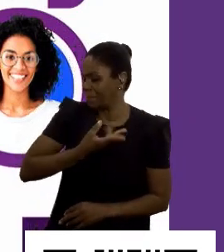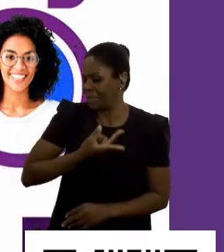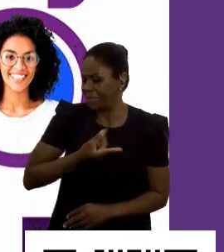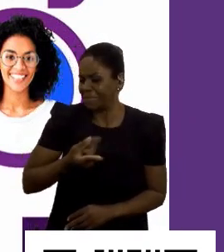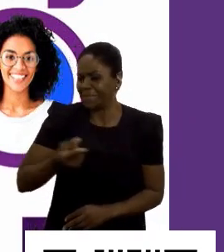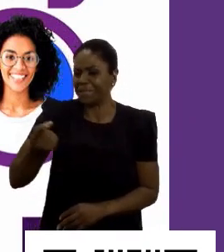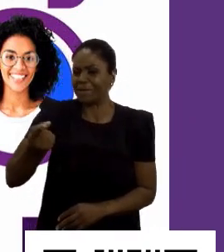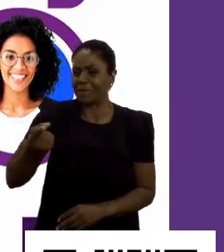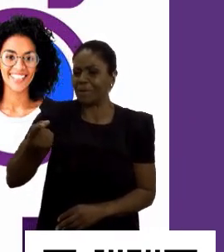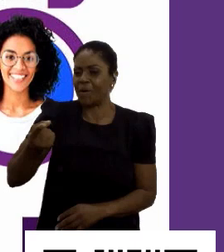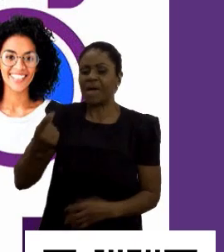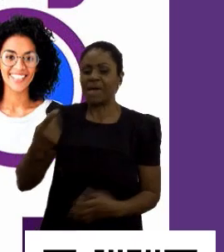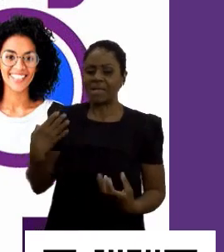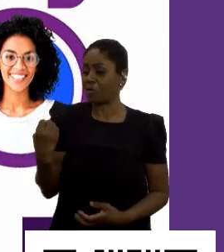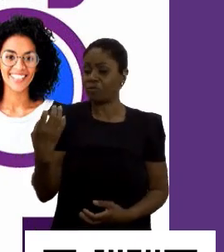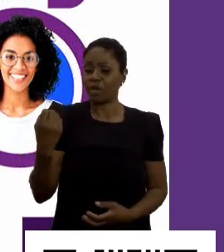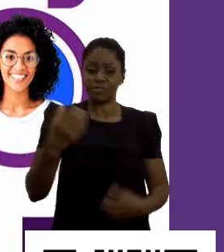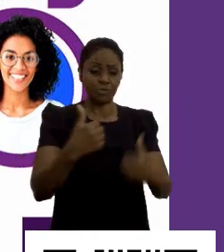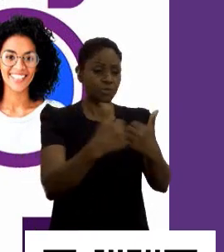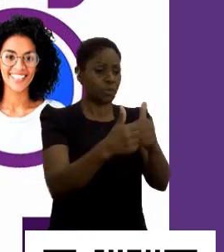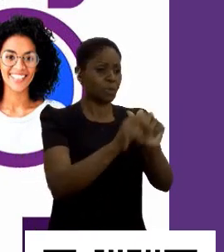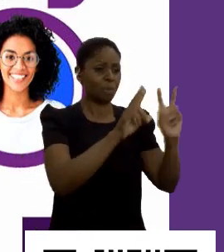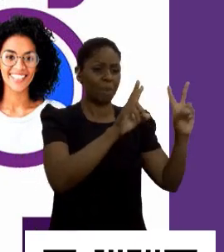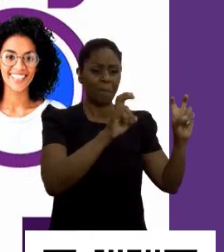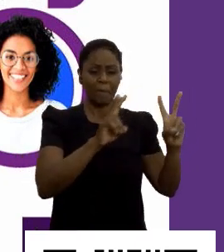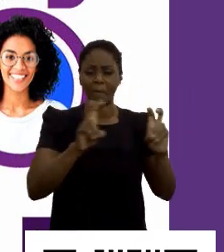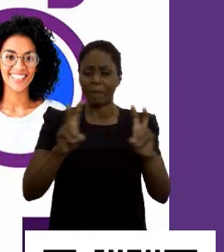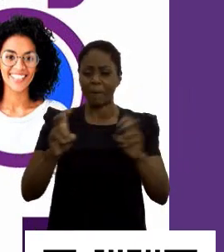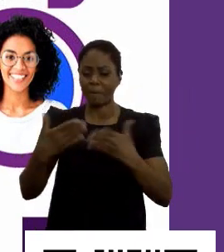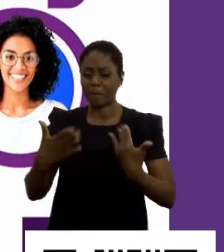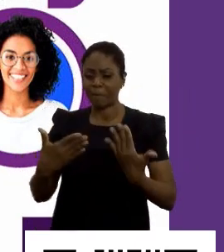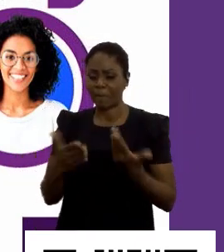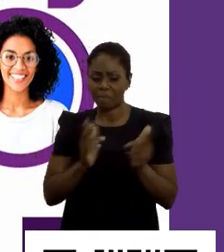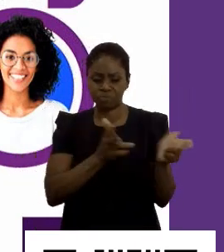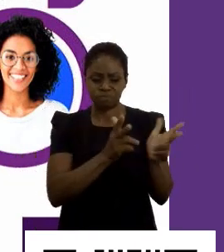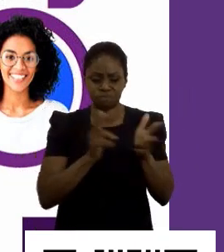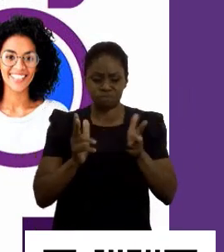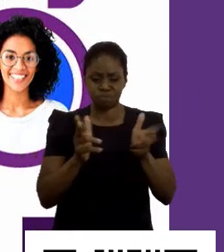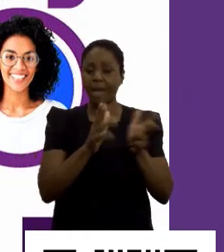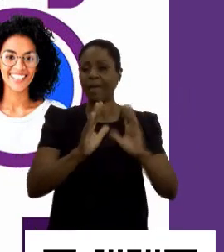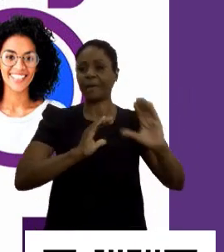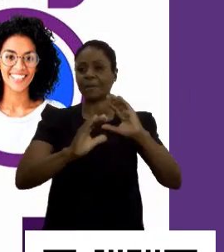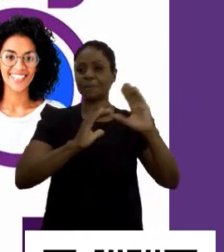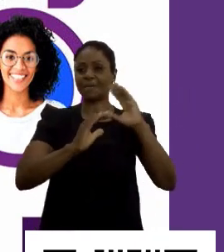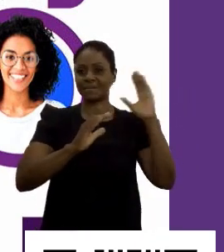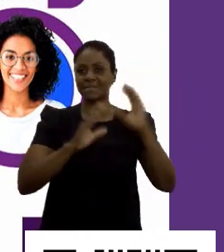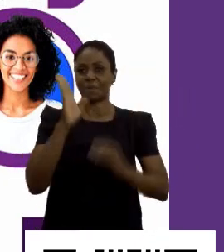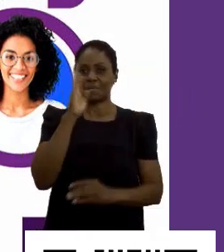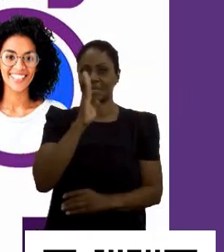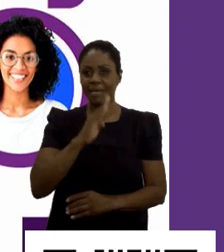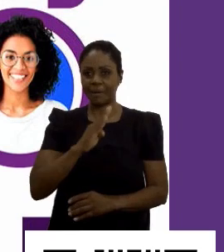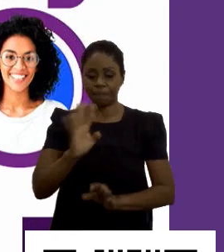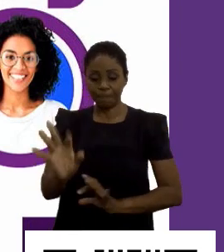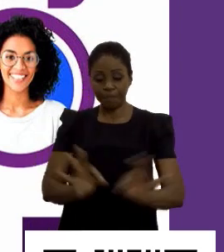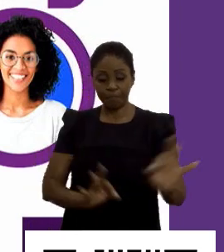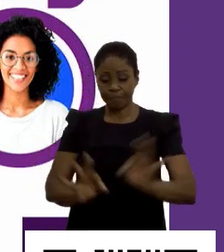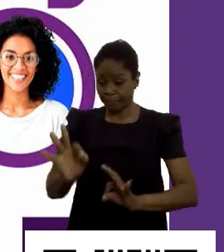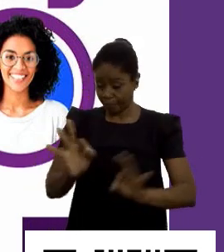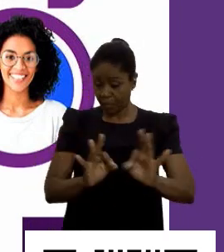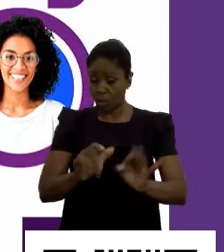Está viajando daqui para São Paulo de ônibus, ele tem assunto para o tempo todo, né? Esse é o comunicador, é o típico brasileiro. O planejador é o perfil estável,